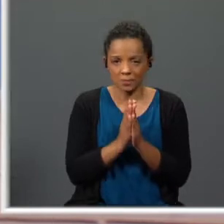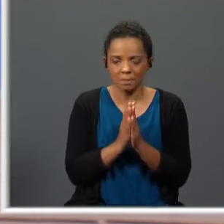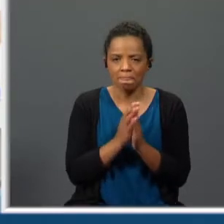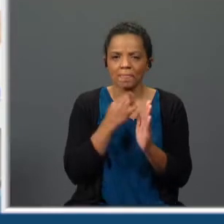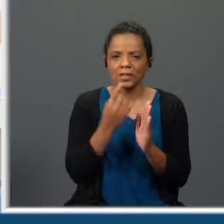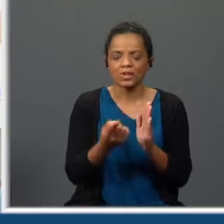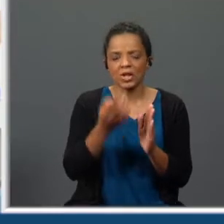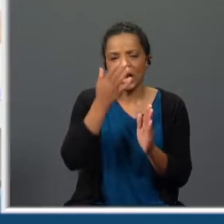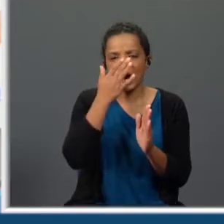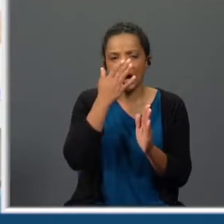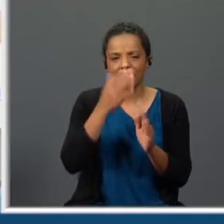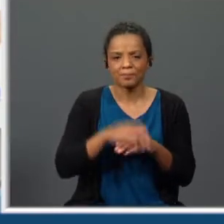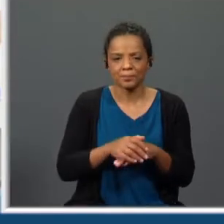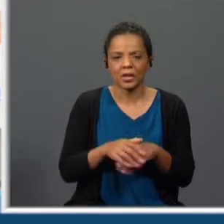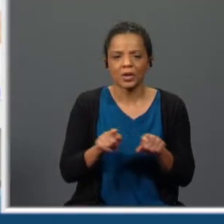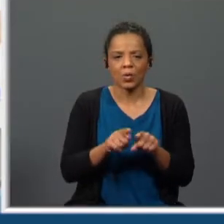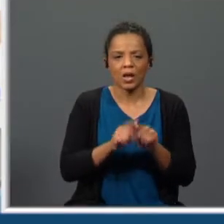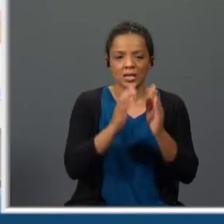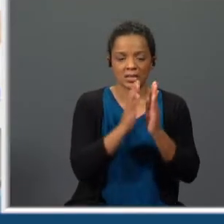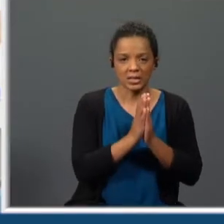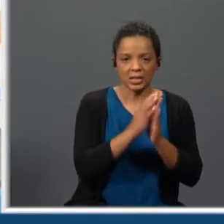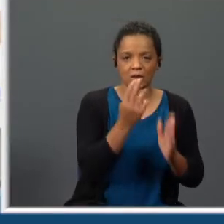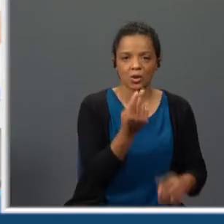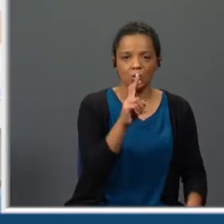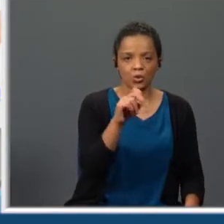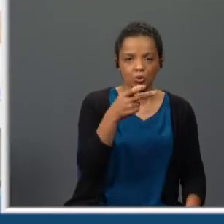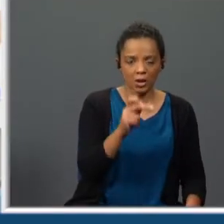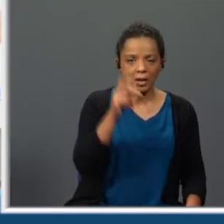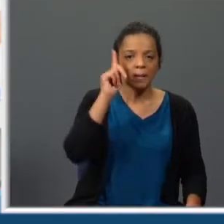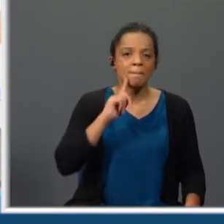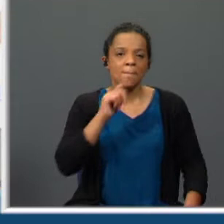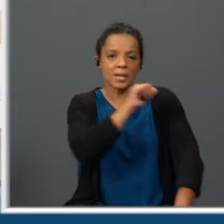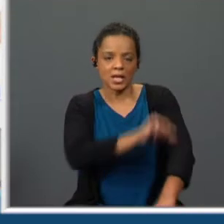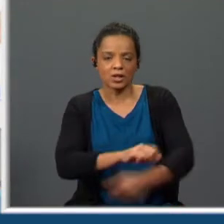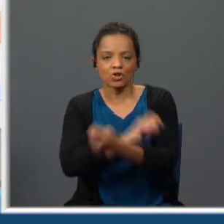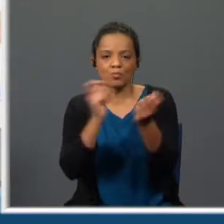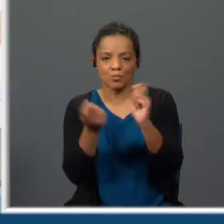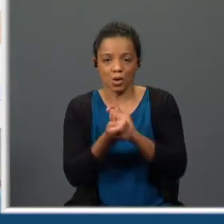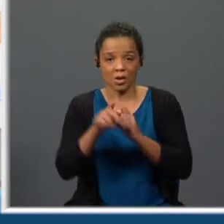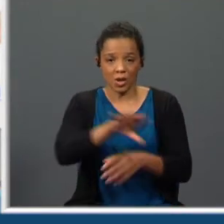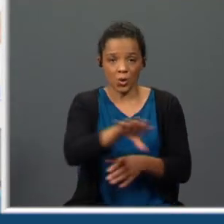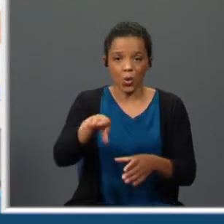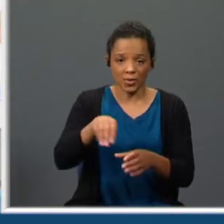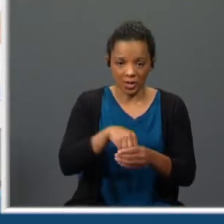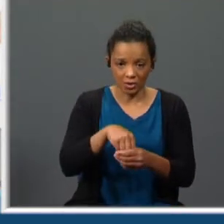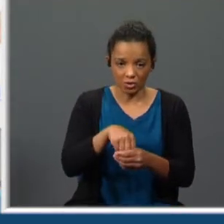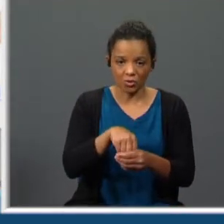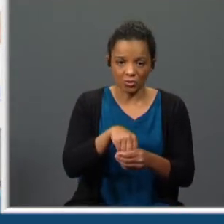que como Santa Úrsula converteu muitas raparigas neste contexto converter